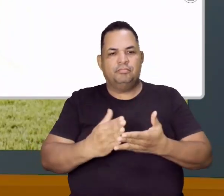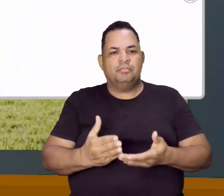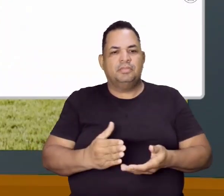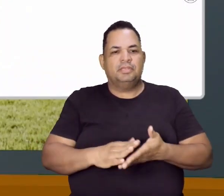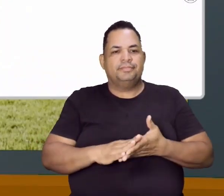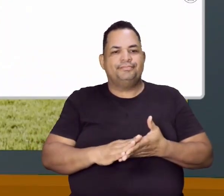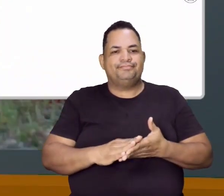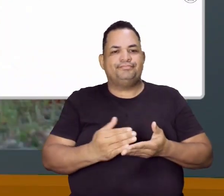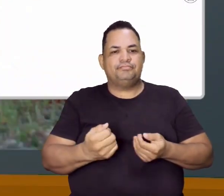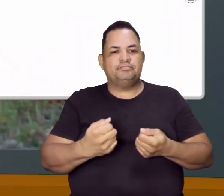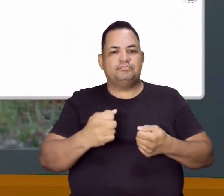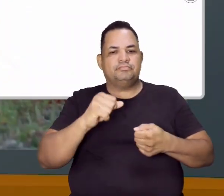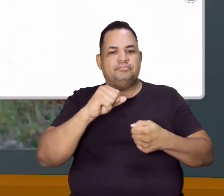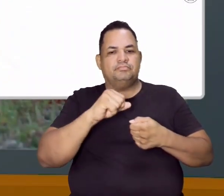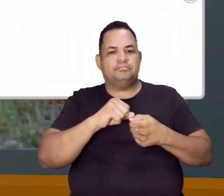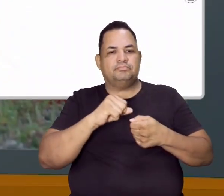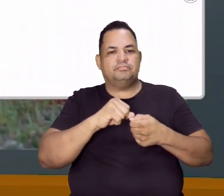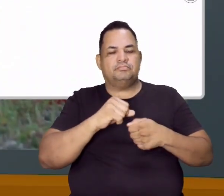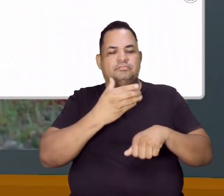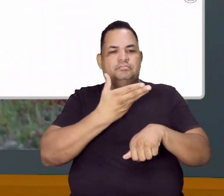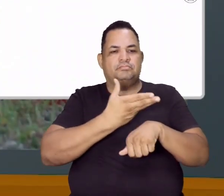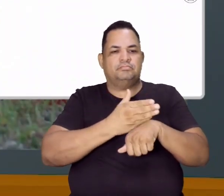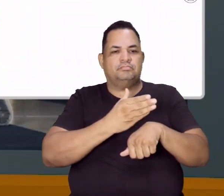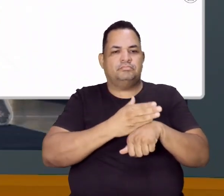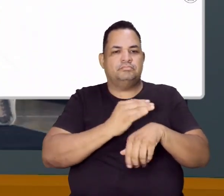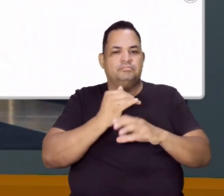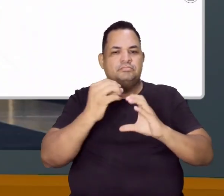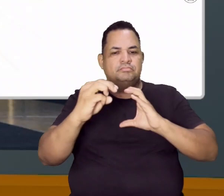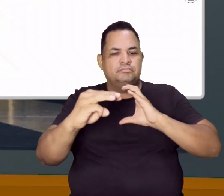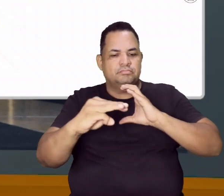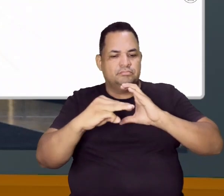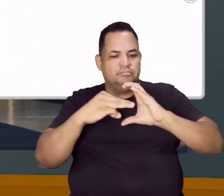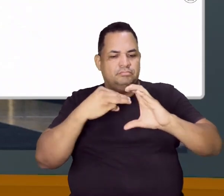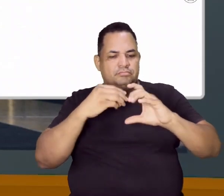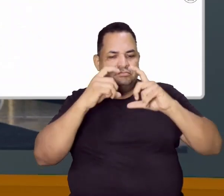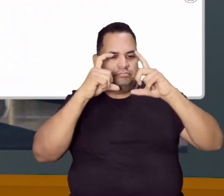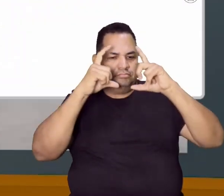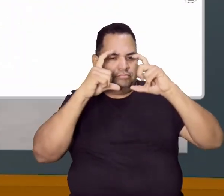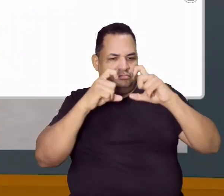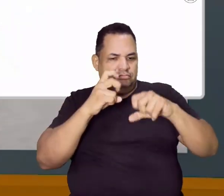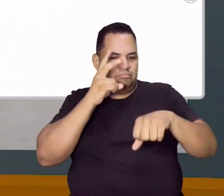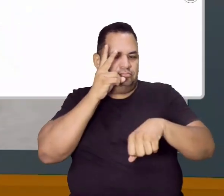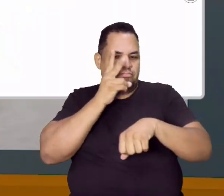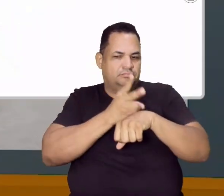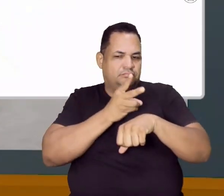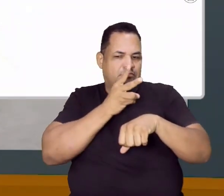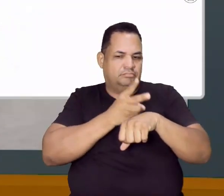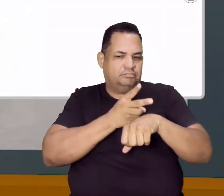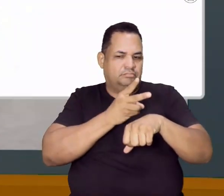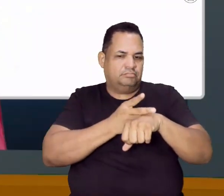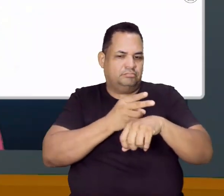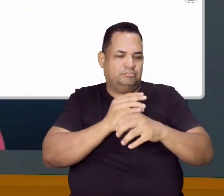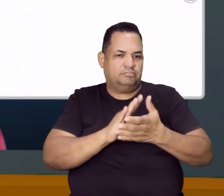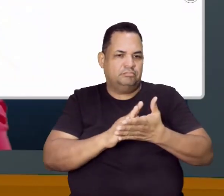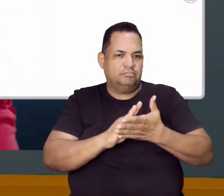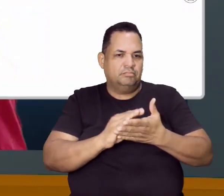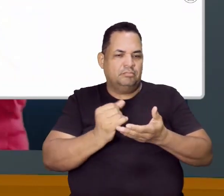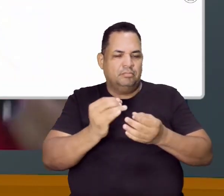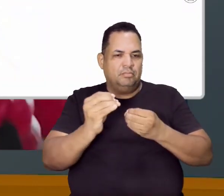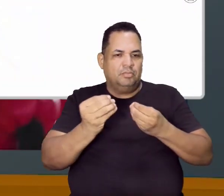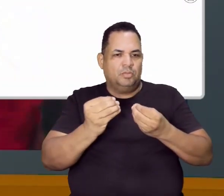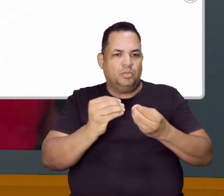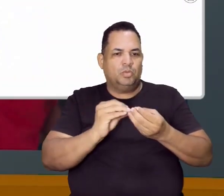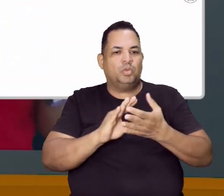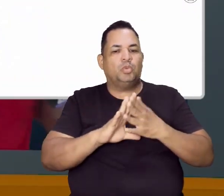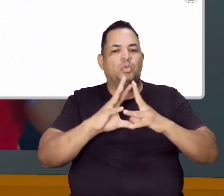tenha disposição, faça essas práticas, mande aí o registro fotográfico, registro de vídeo, o gifzinho, a animação